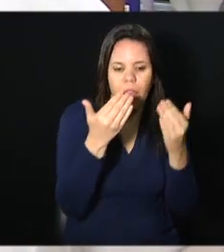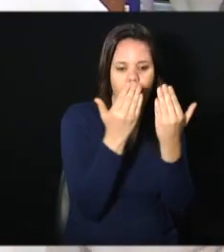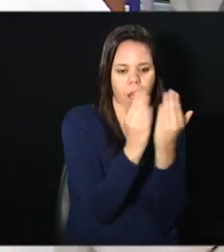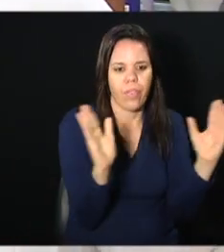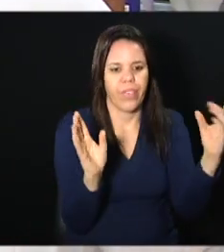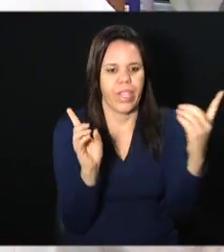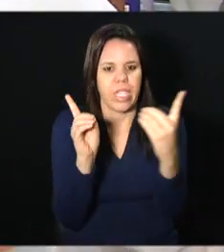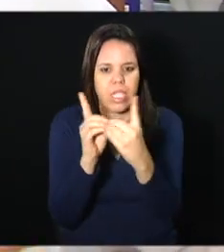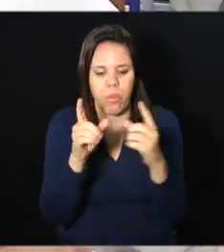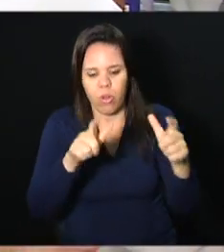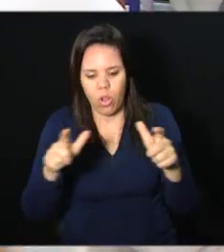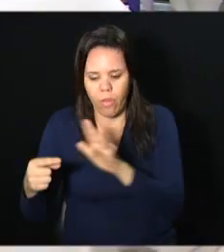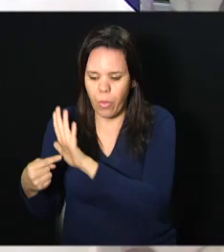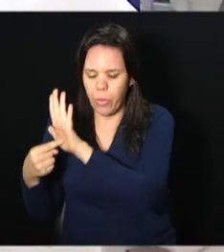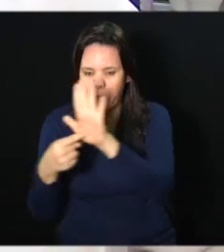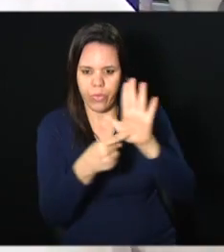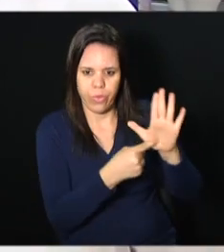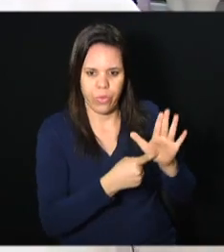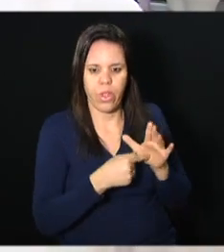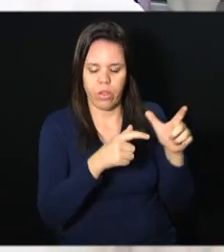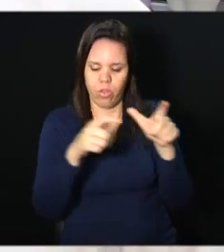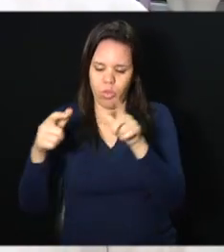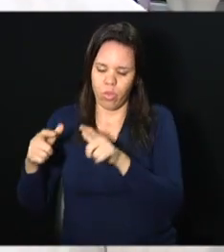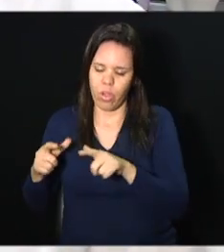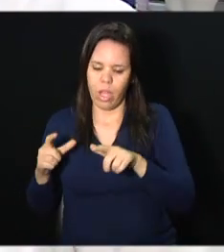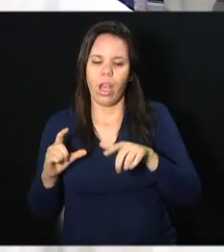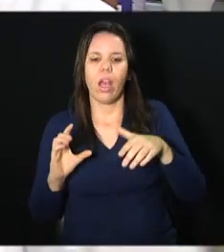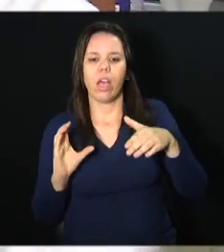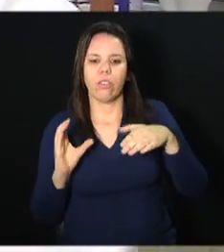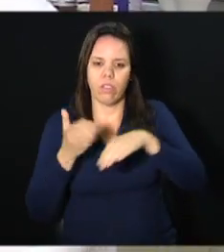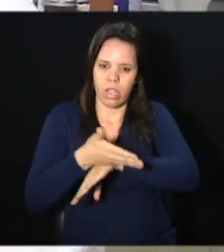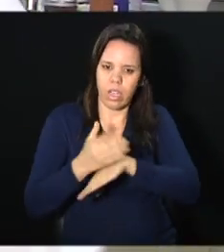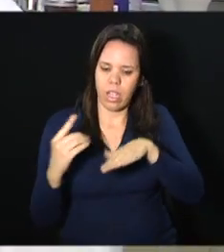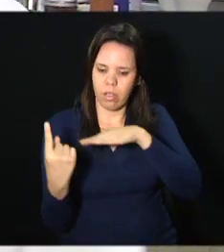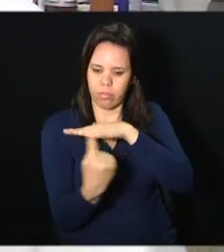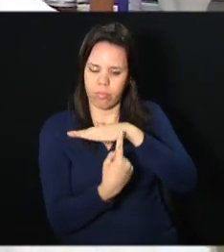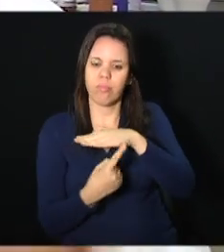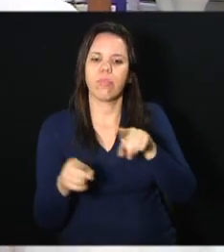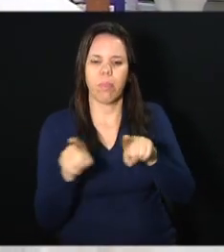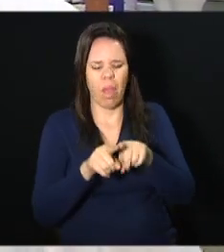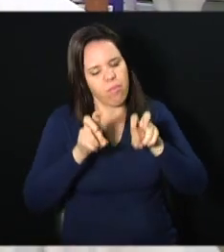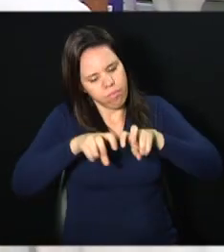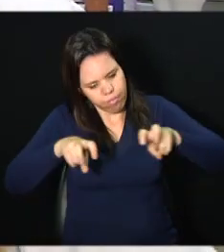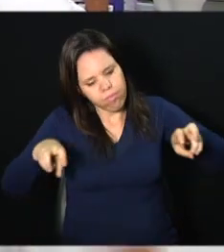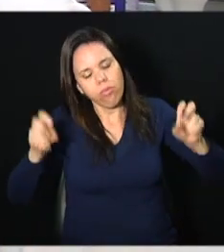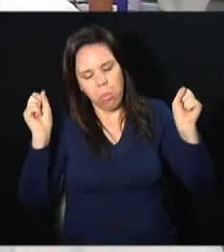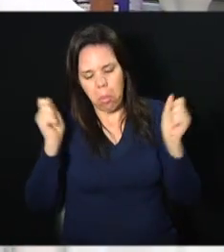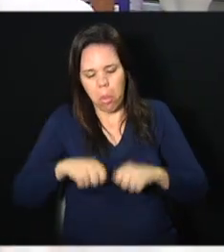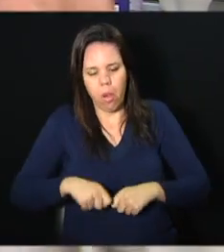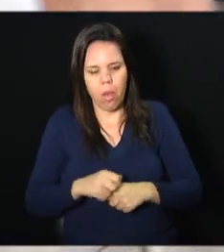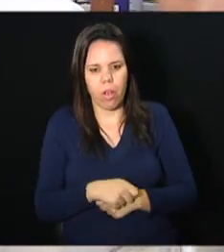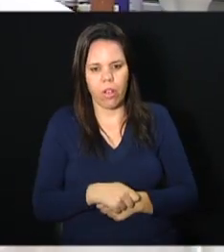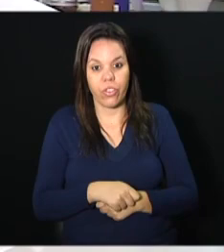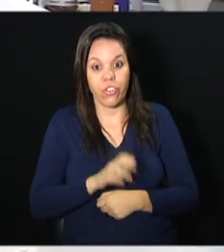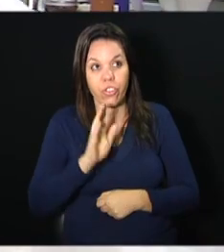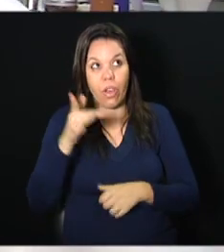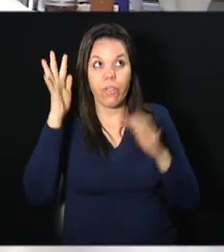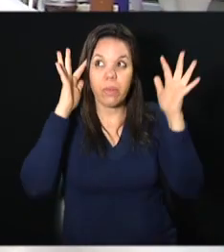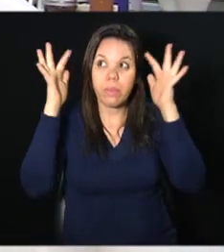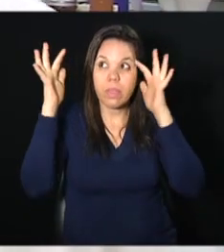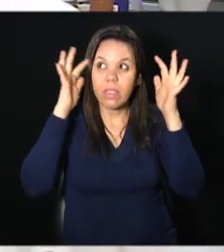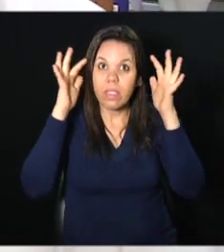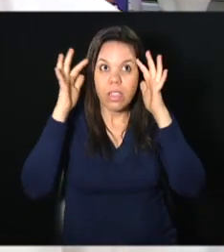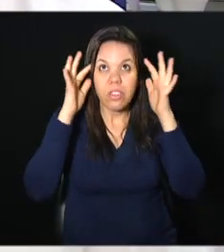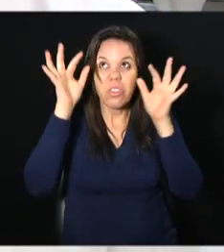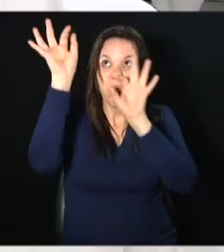recepção por aqui, o local para os clientes vai ser aqui, nós podemos colocar cadeiras, né? Então eu já fui pensando até na